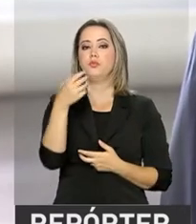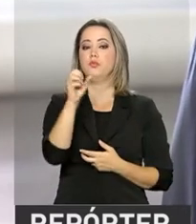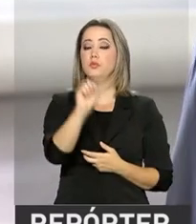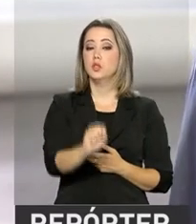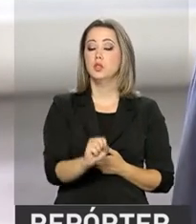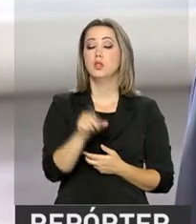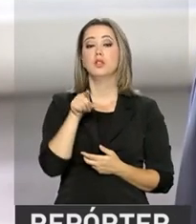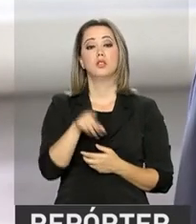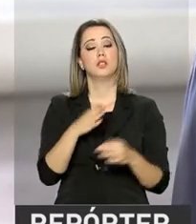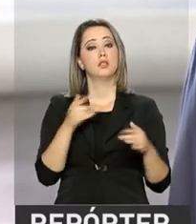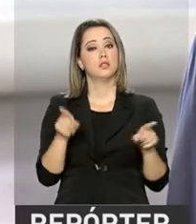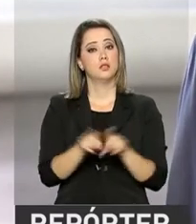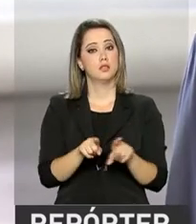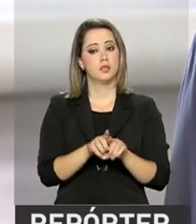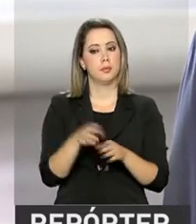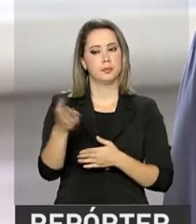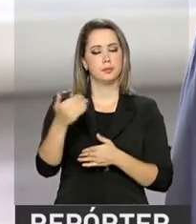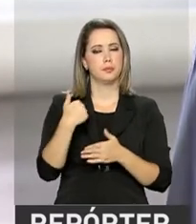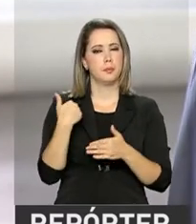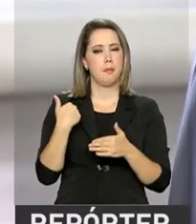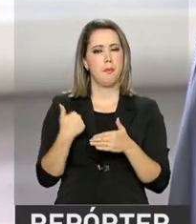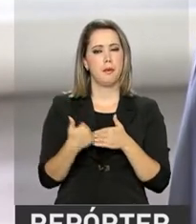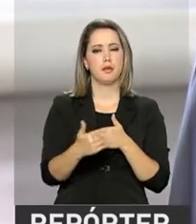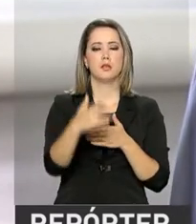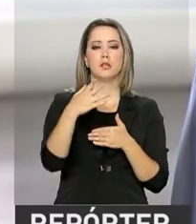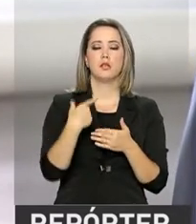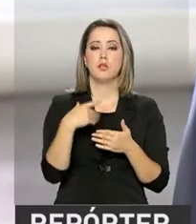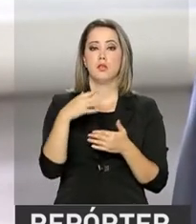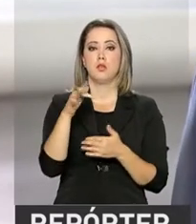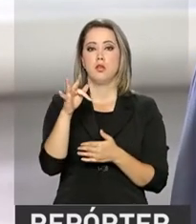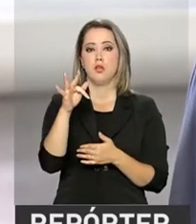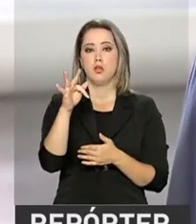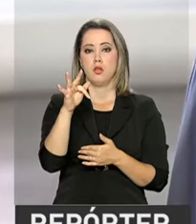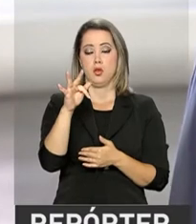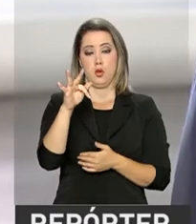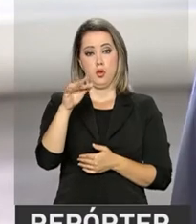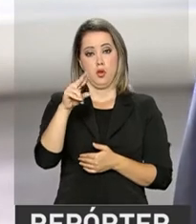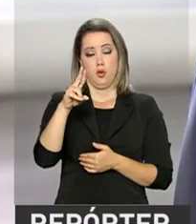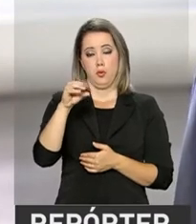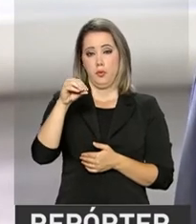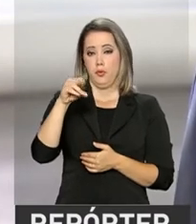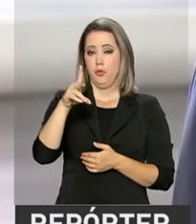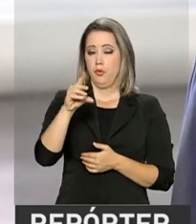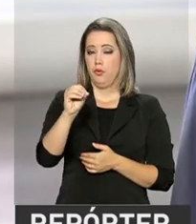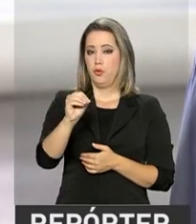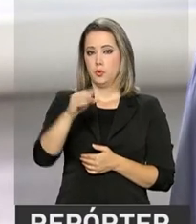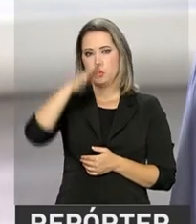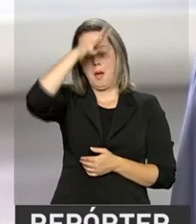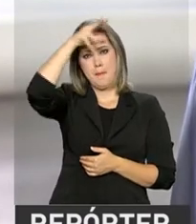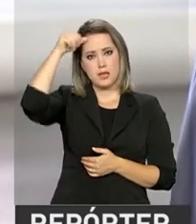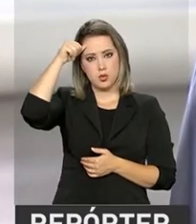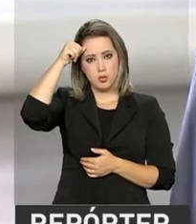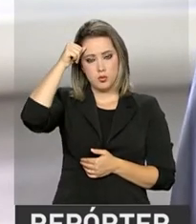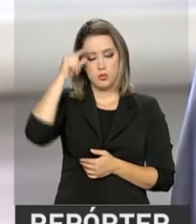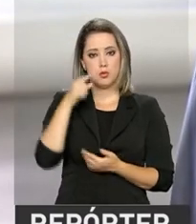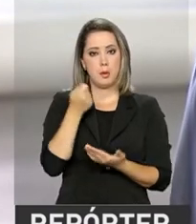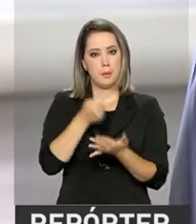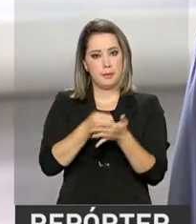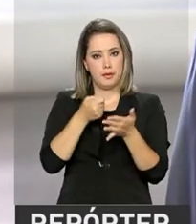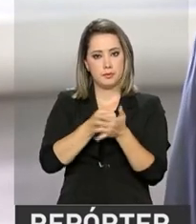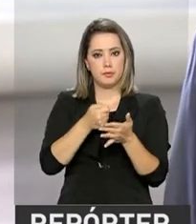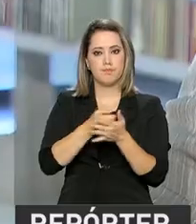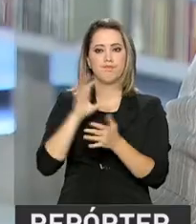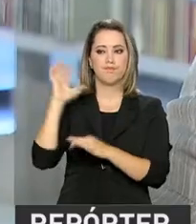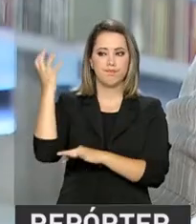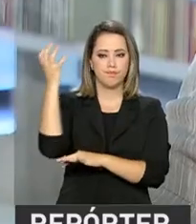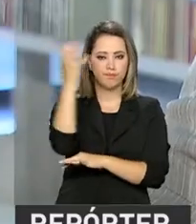a Noruega mantém ainda uma cooperação a partir do Fundo Amazônia, que financia projetos de desenvolvimento sustentável